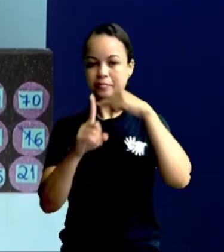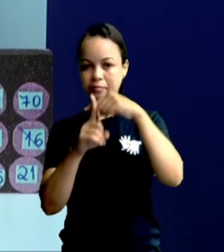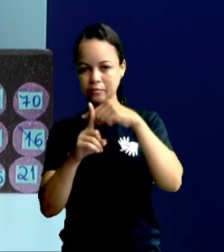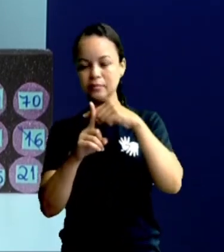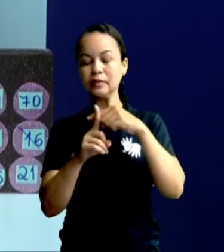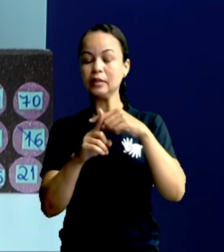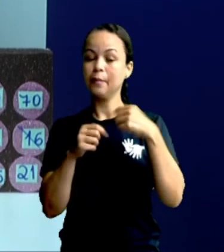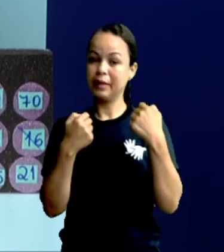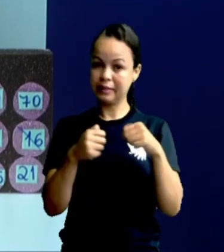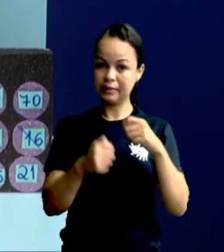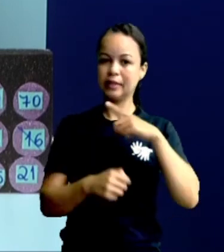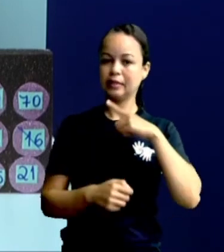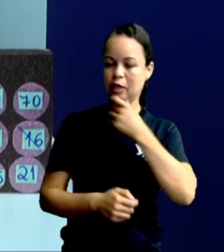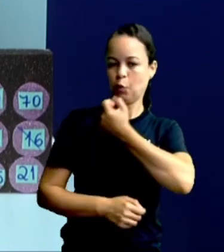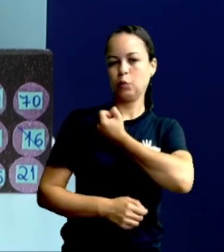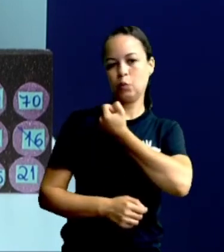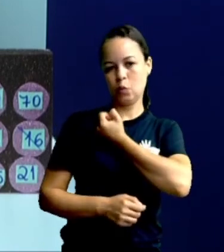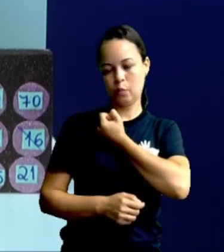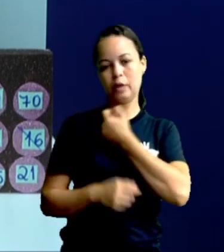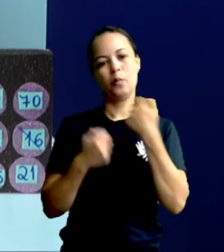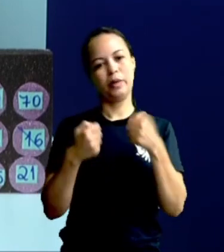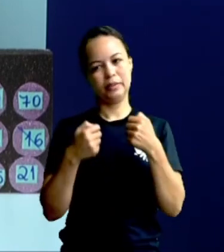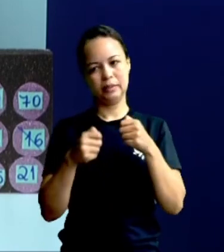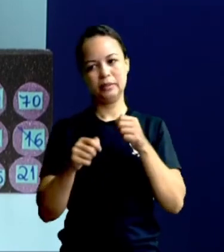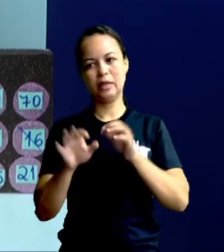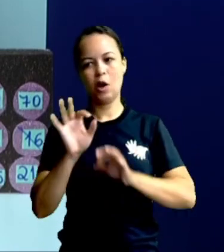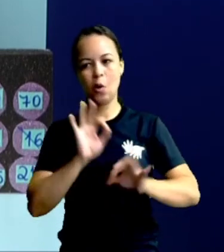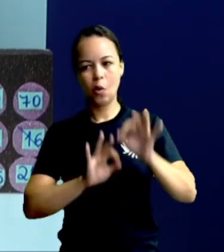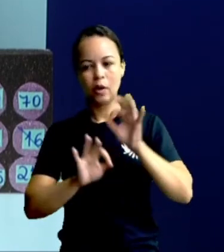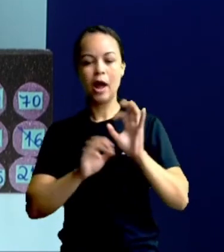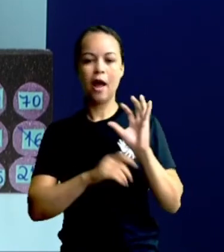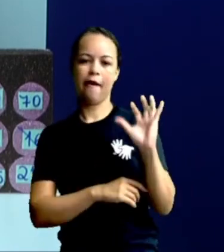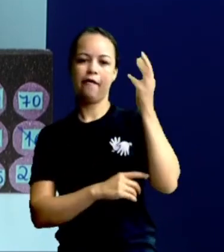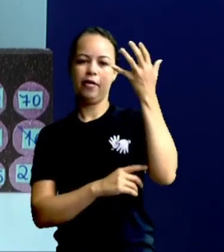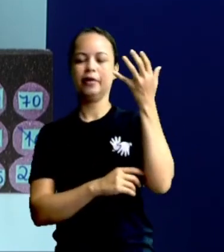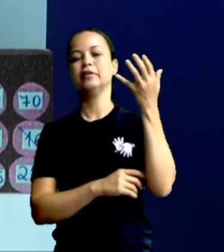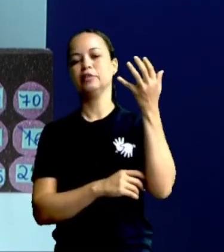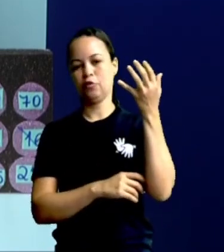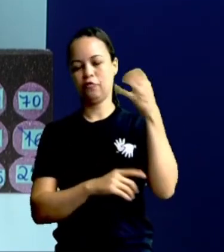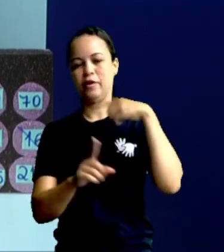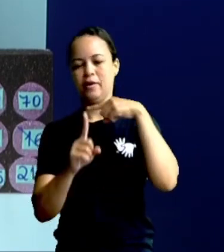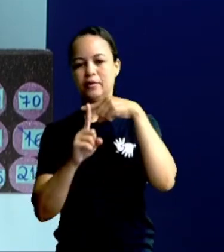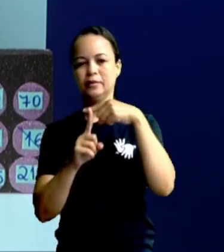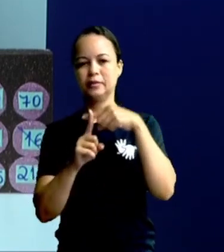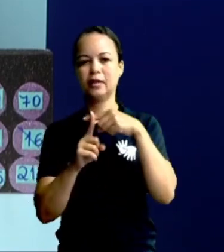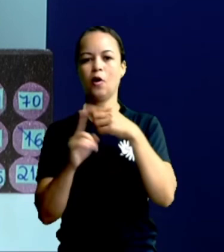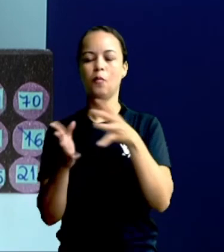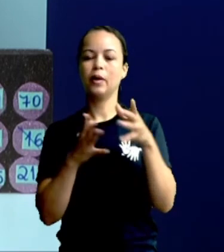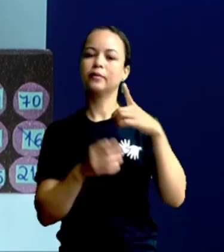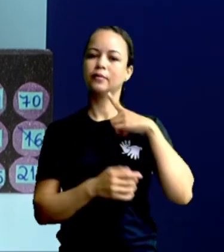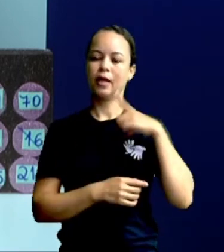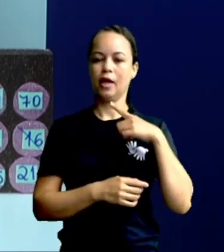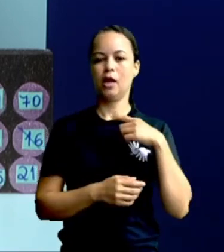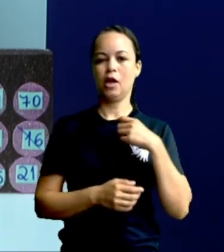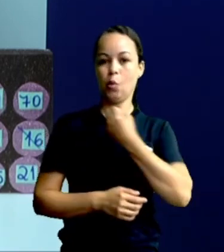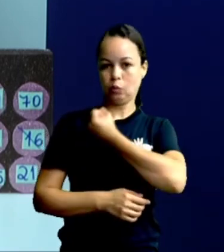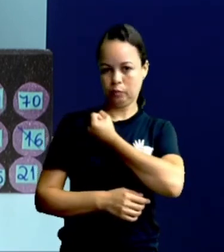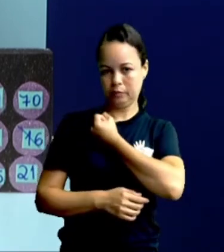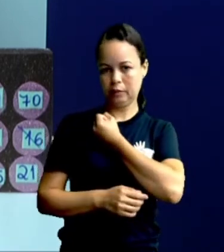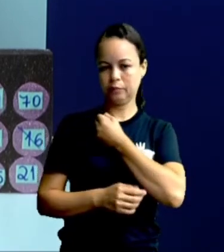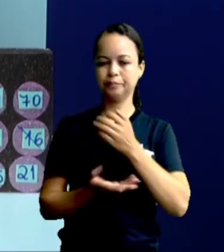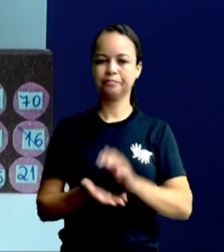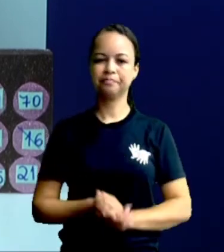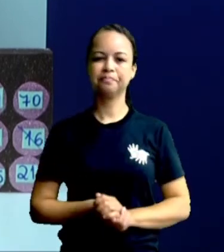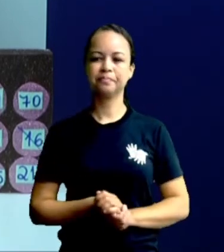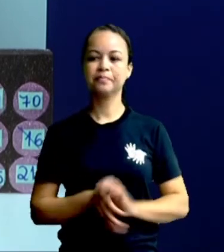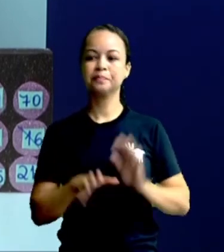ter o número, a gente vai precisar primeiro, ó, resolver a adição pra poder ter o número. E aí,